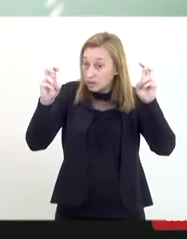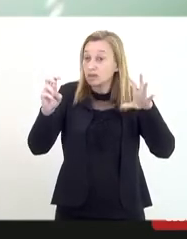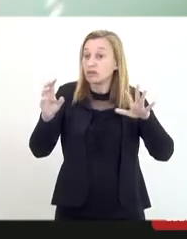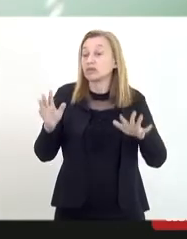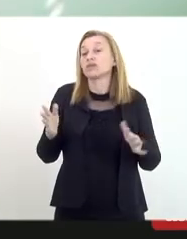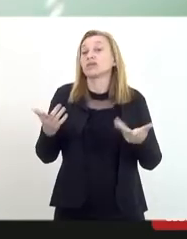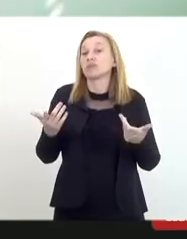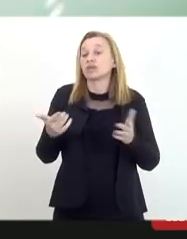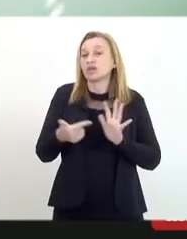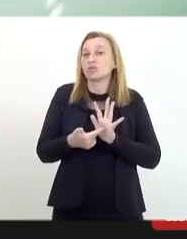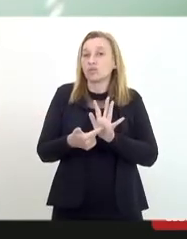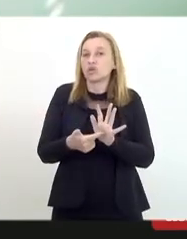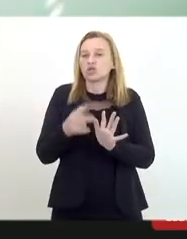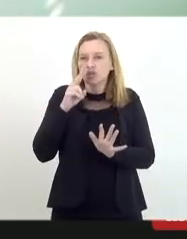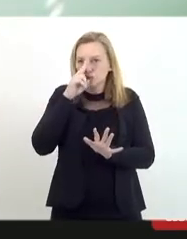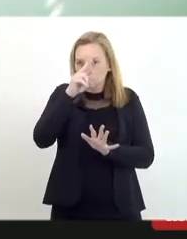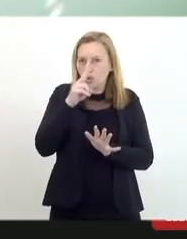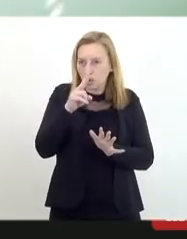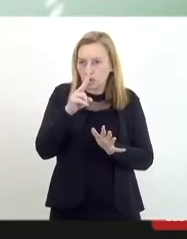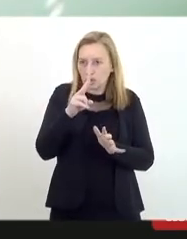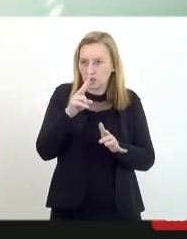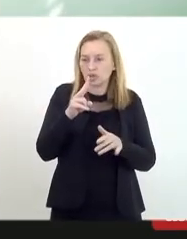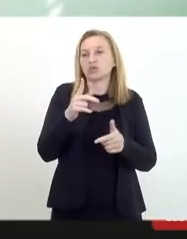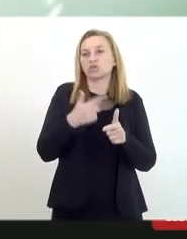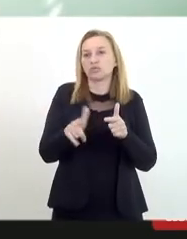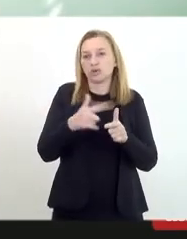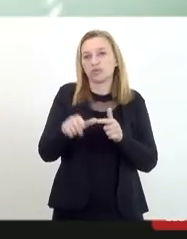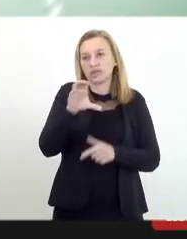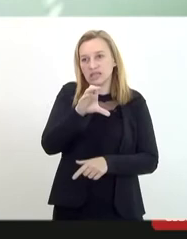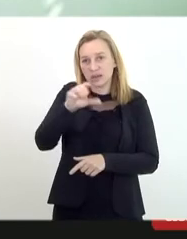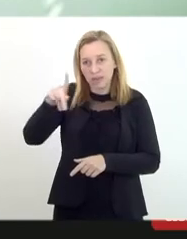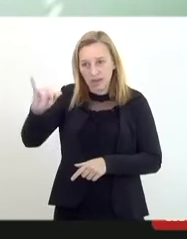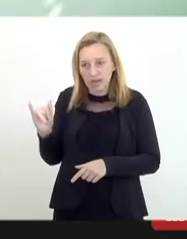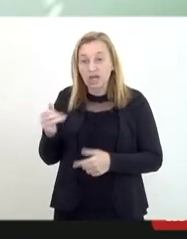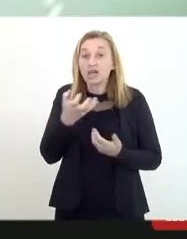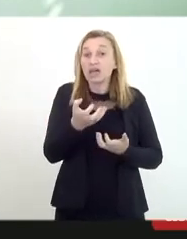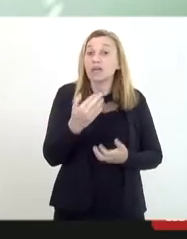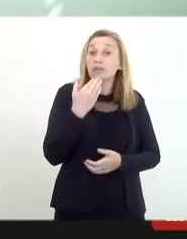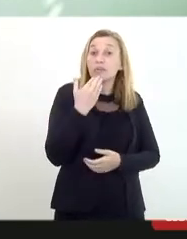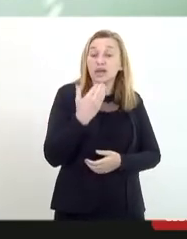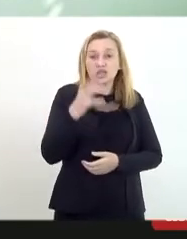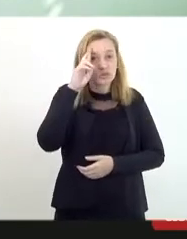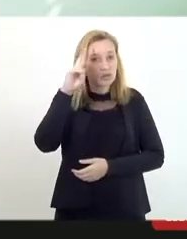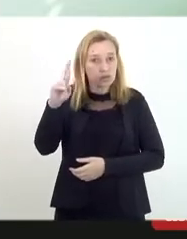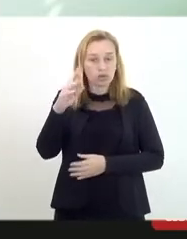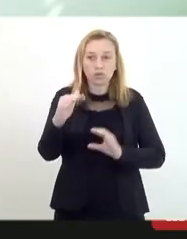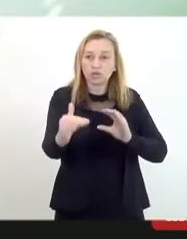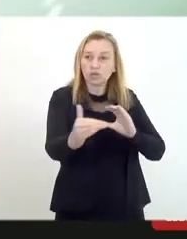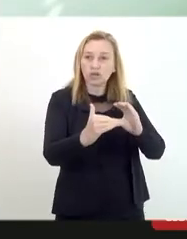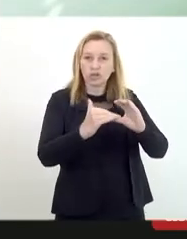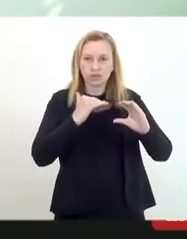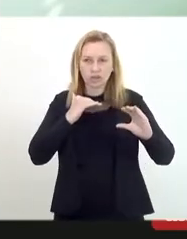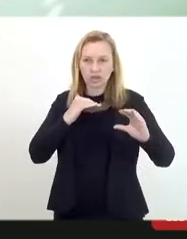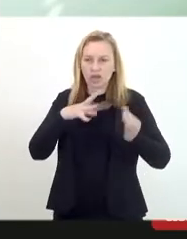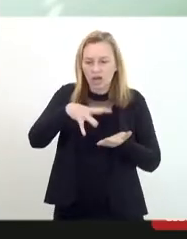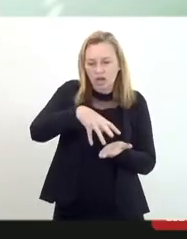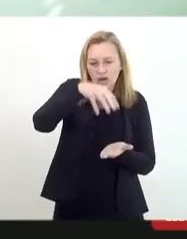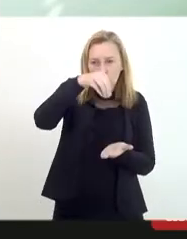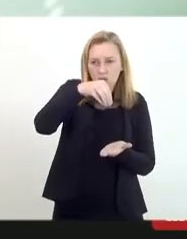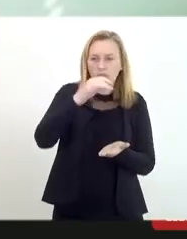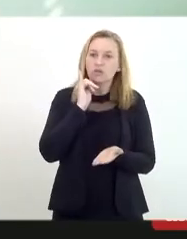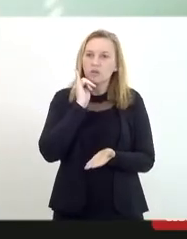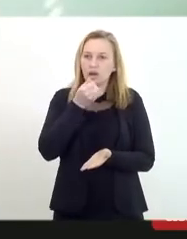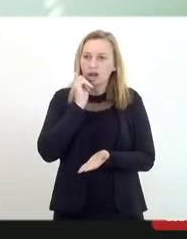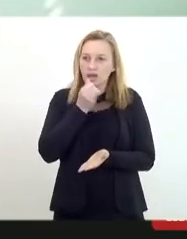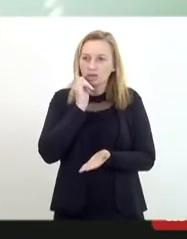dos problemas que a gente enfrenta nessa CPI. Eu queria pedir ao senhor que nos encaminhasse a cópia do relatório